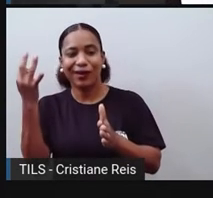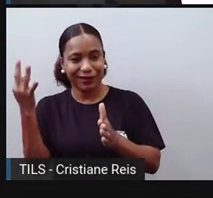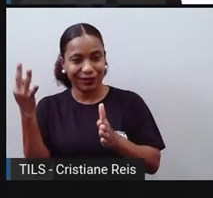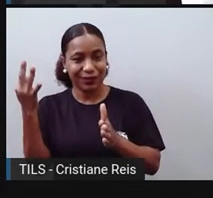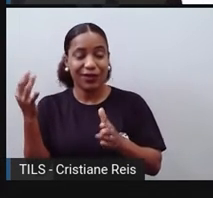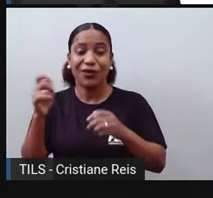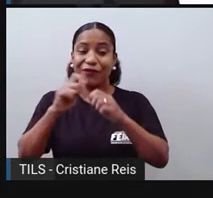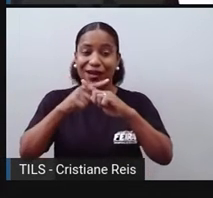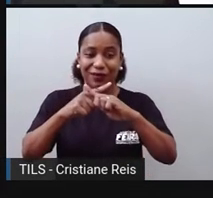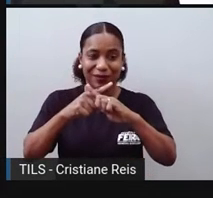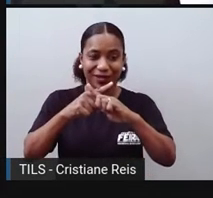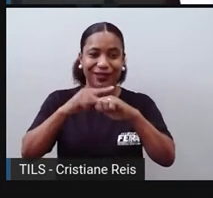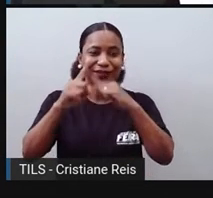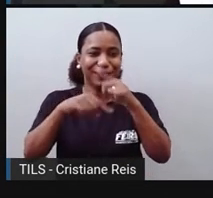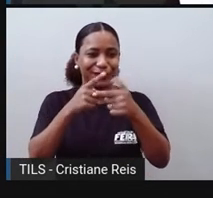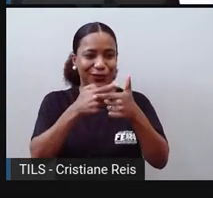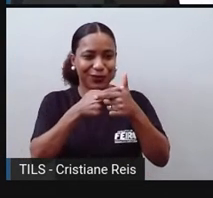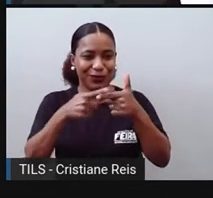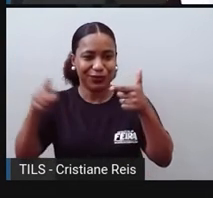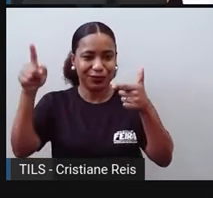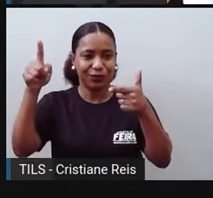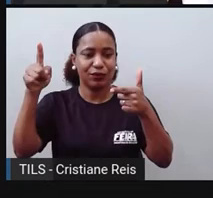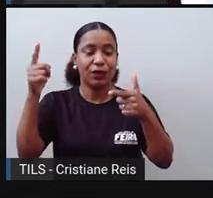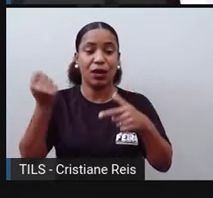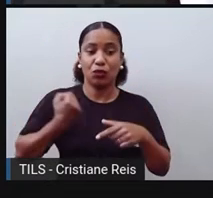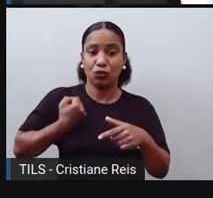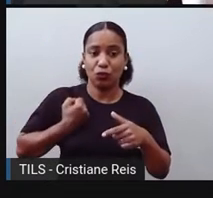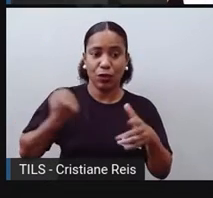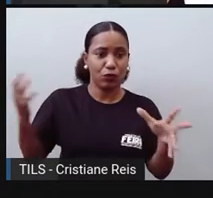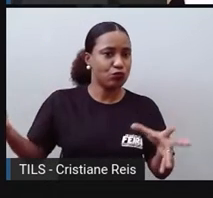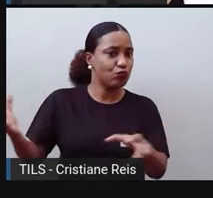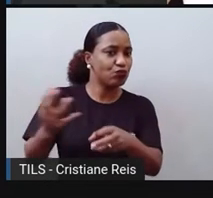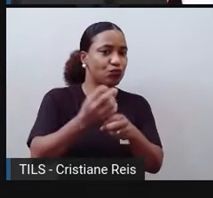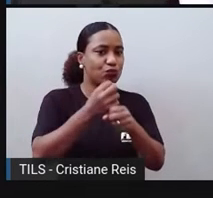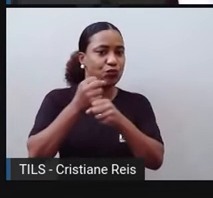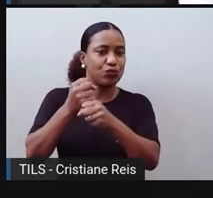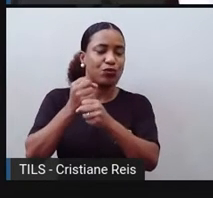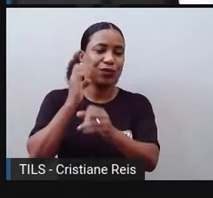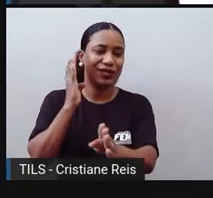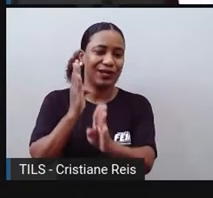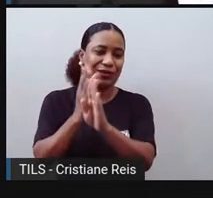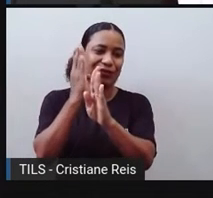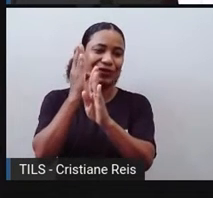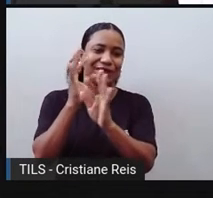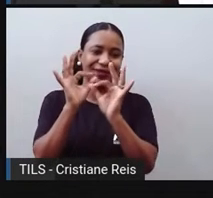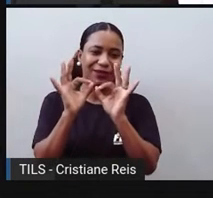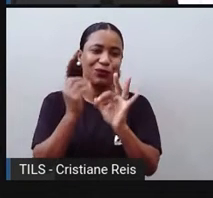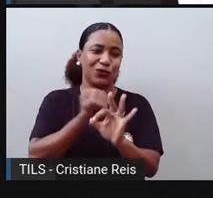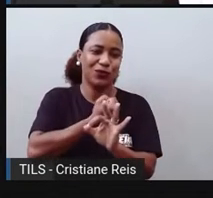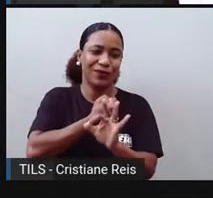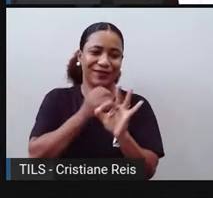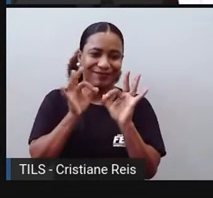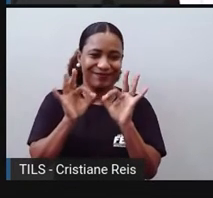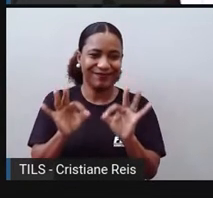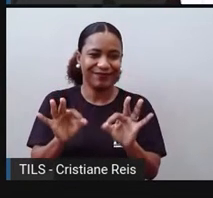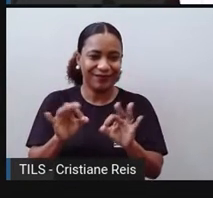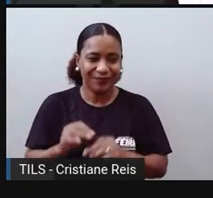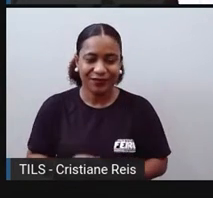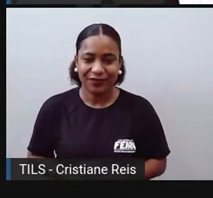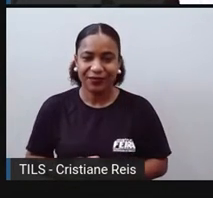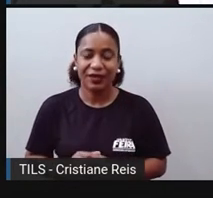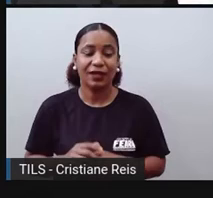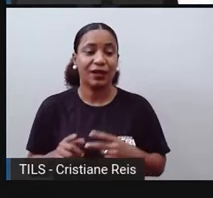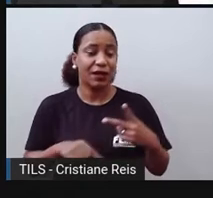multiplica e divide pelo número total de habitantes do lugar naquele determinado ano. O crescimento relativo é